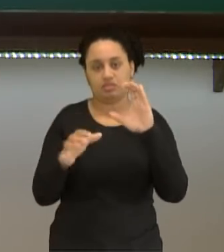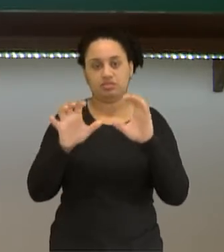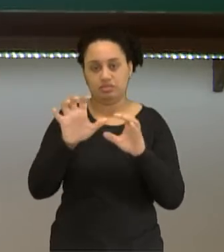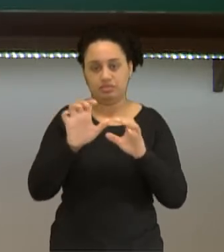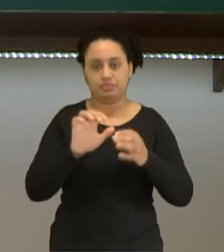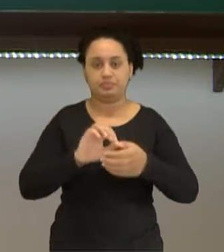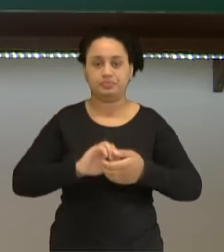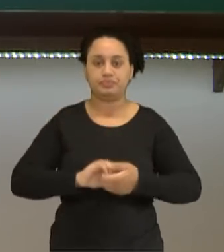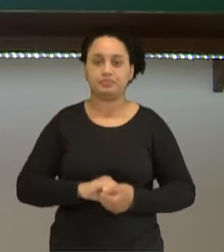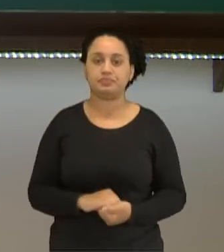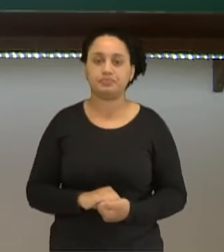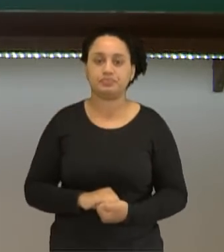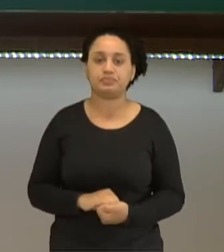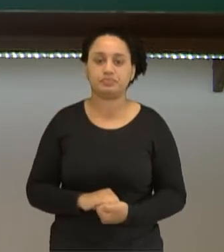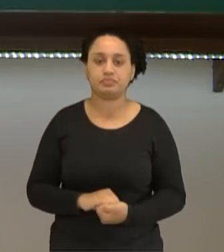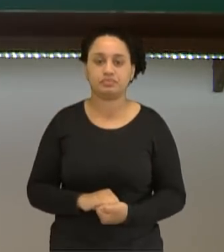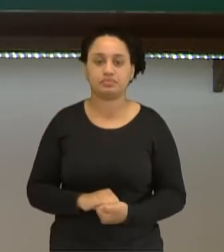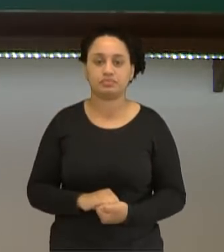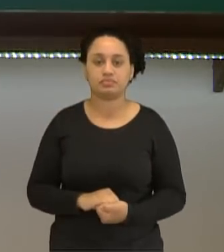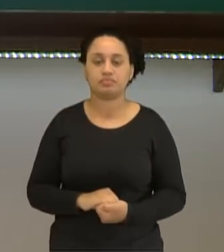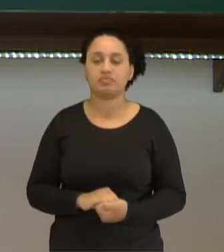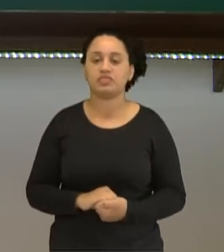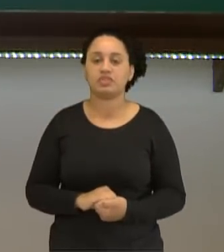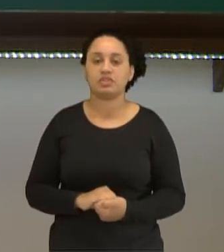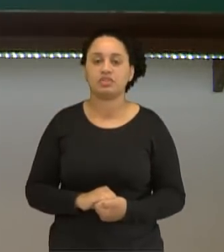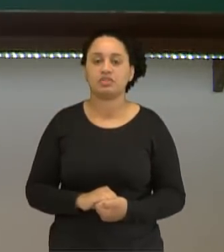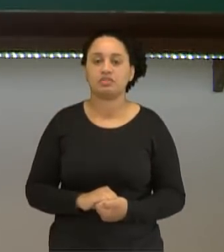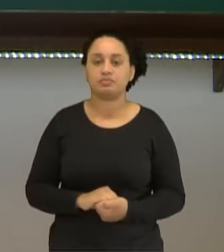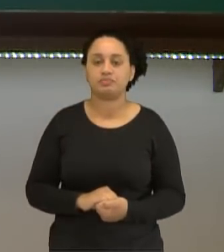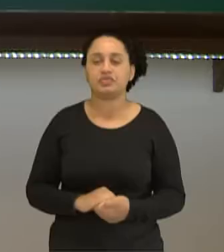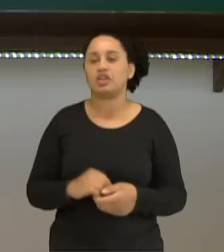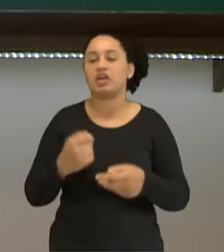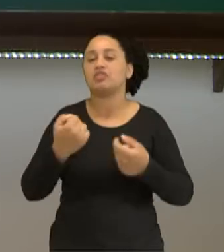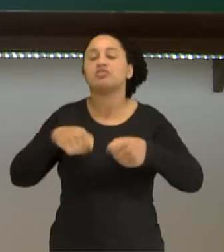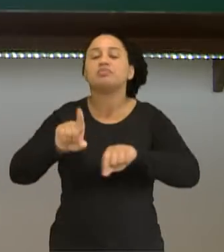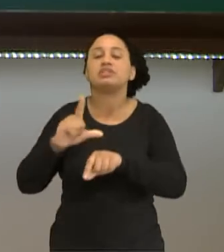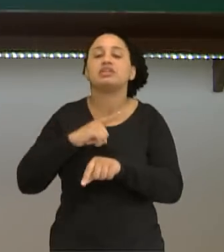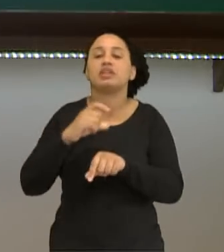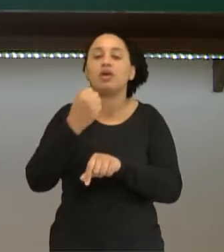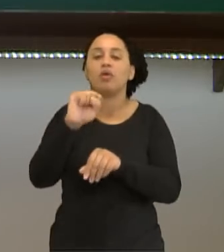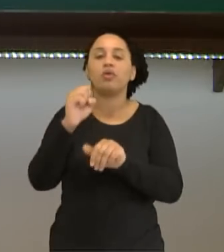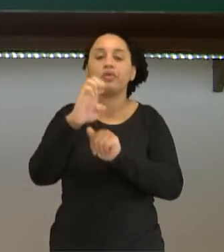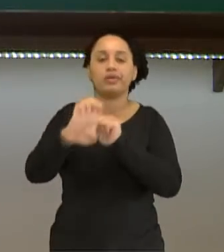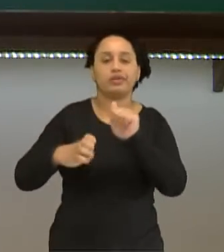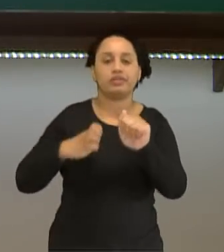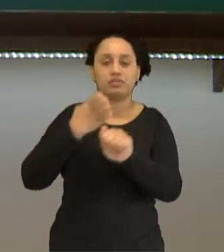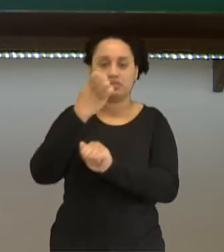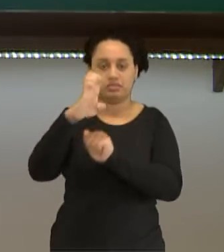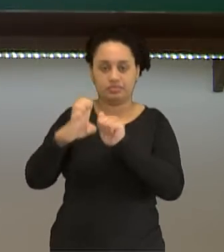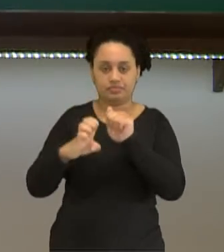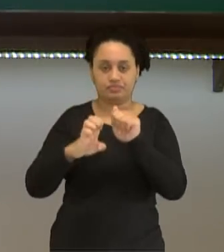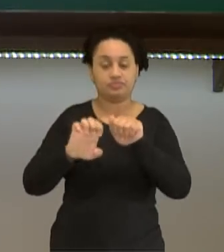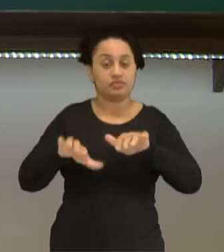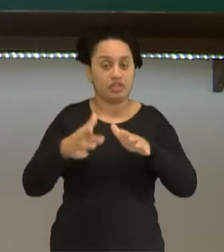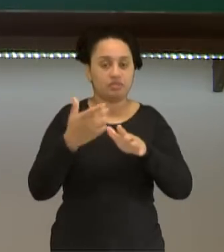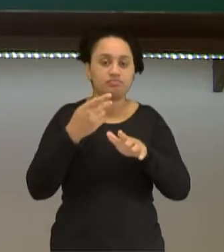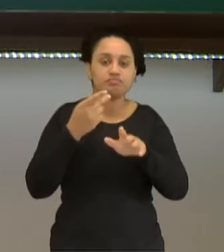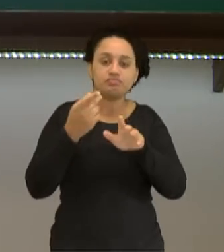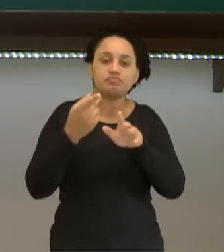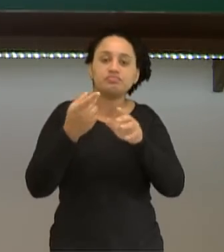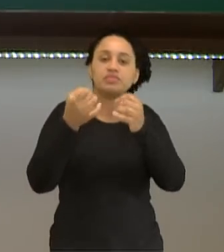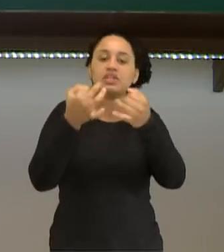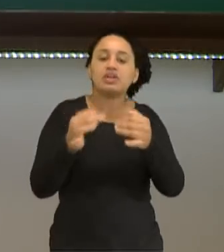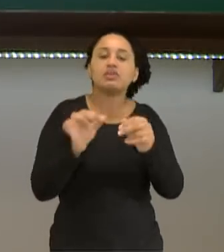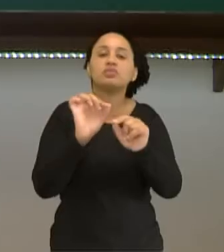considerado estável. Ele não precisa alcançar, ele não vai alcançar a estabilidade com oito elétrons. Então, repetindo aqui, para